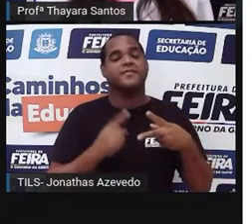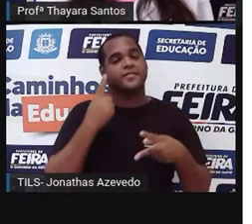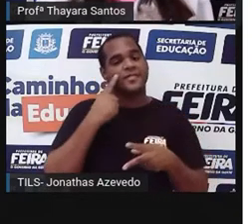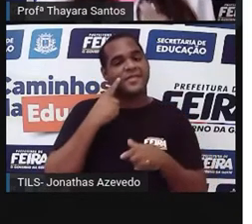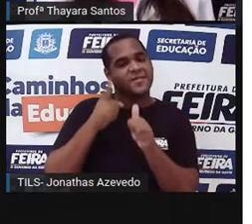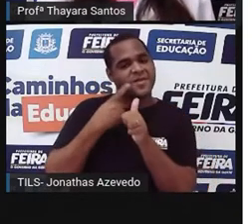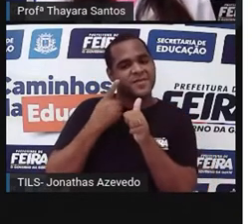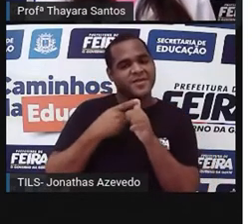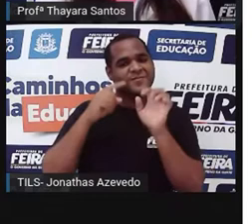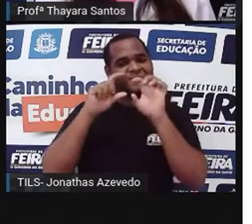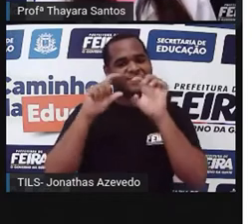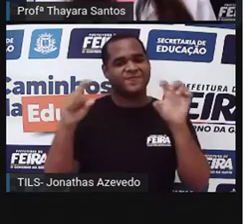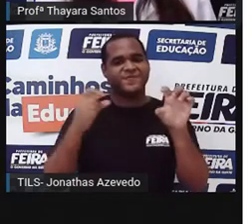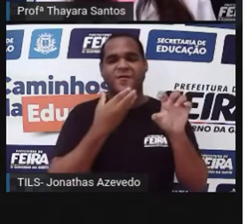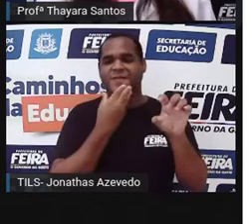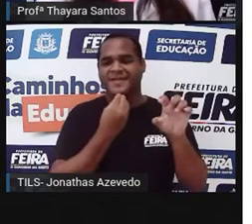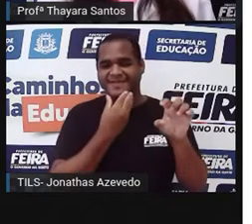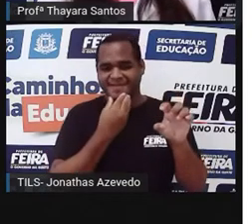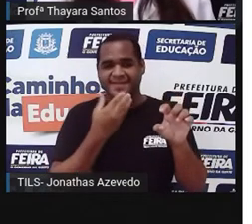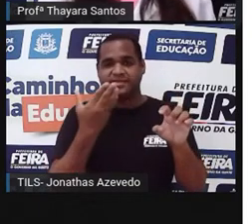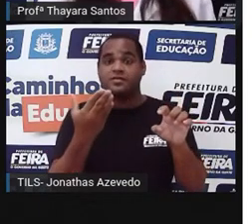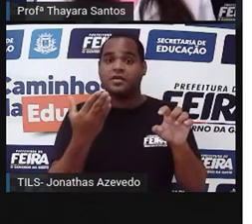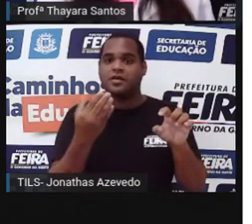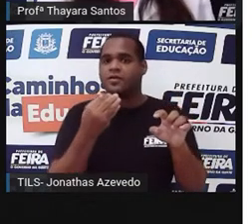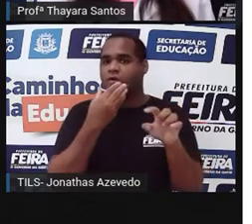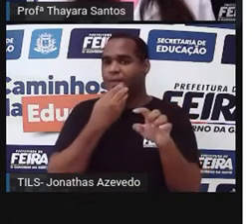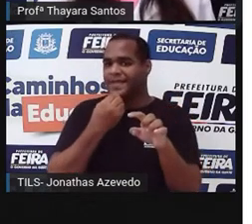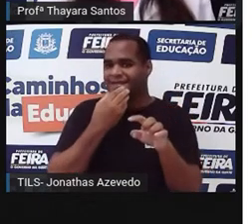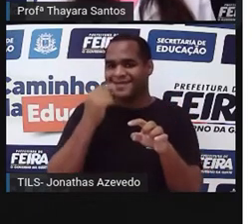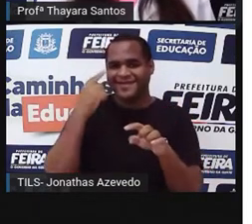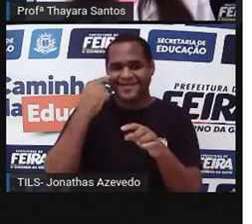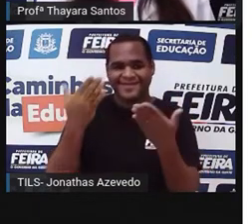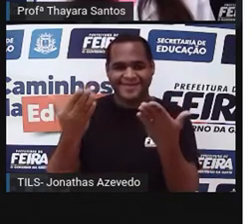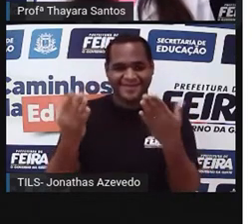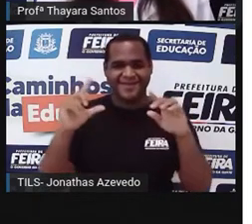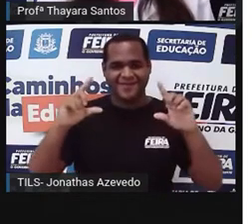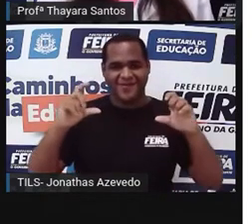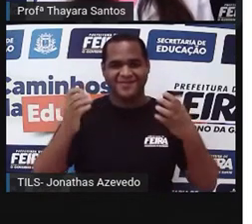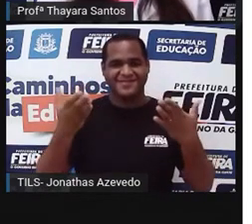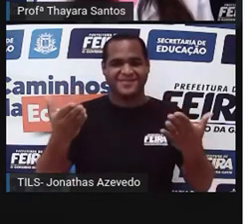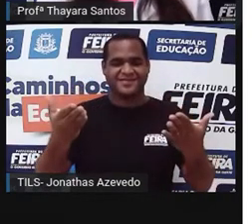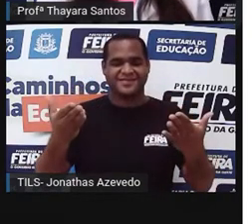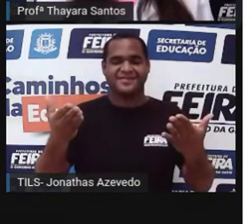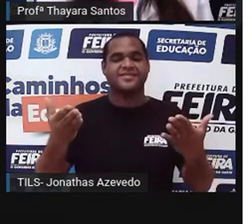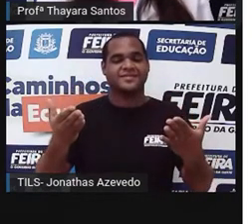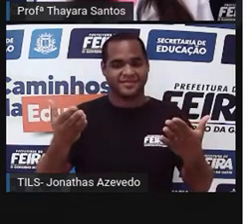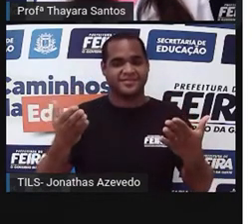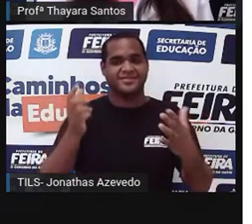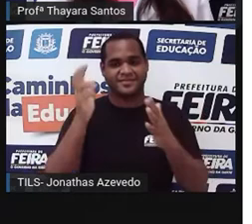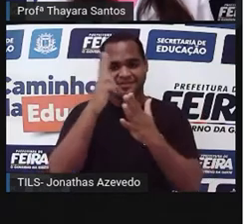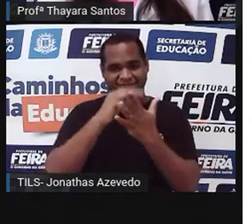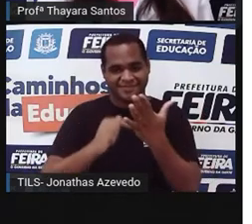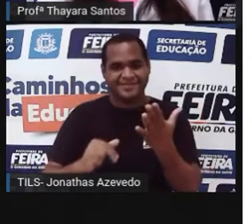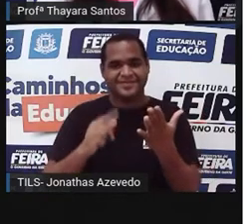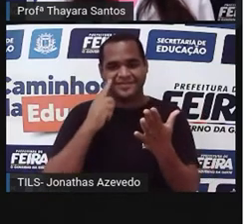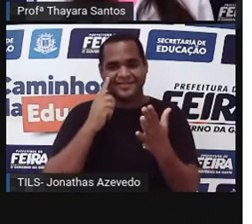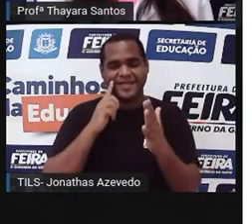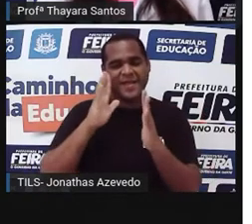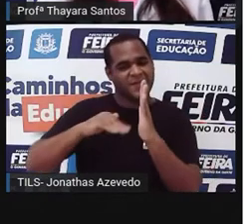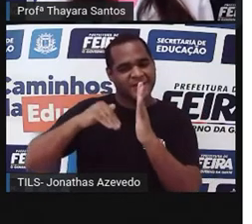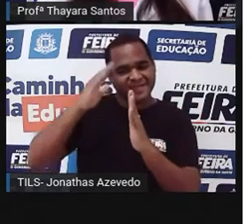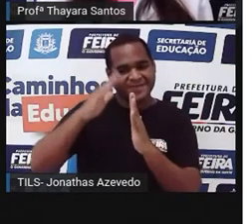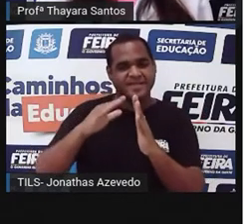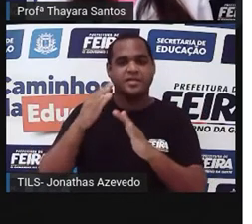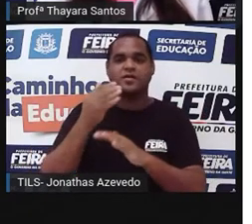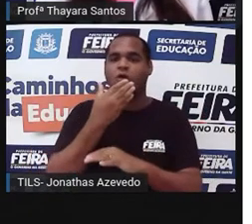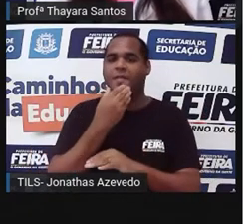Lamarck e as ideias dele. Então, Lamarck foi esse cara aí que está na foto para vocês, nesse desenho, nessa pintura. O nome